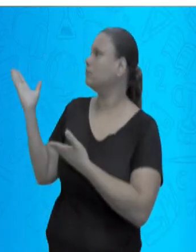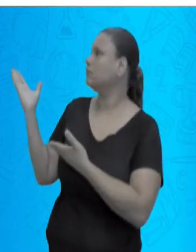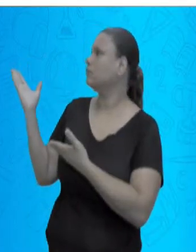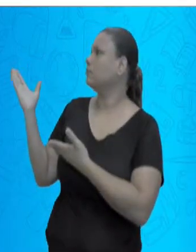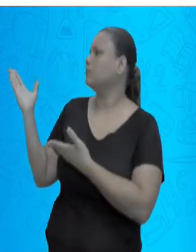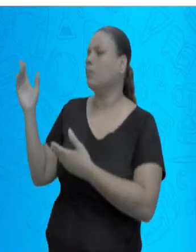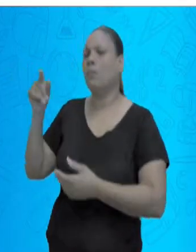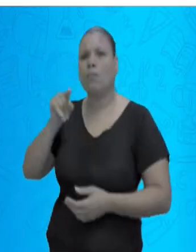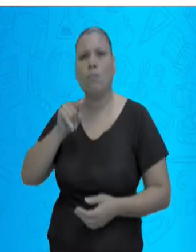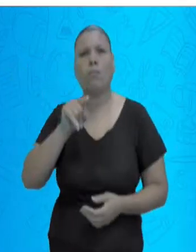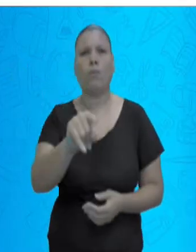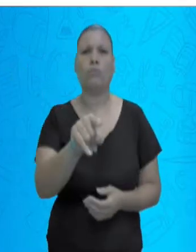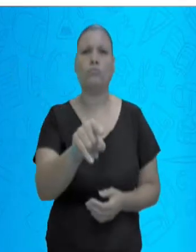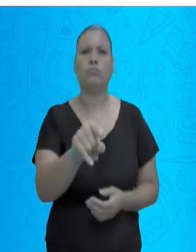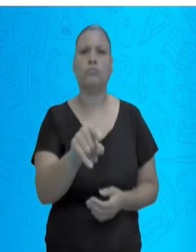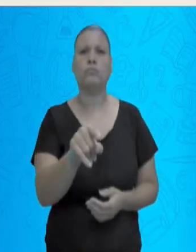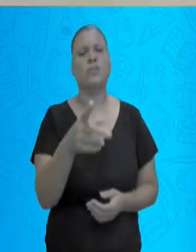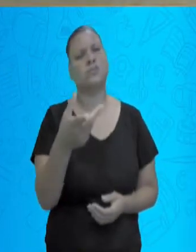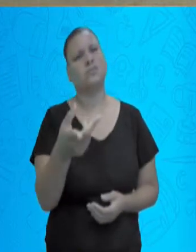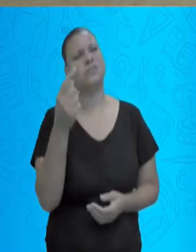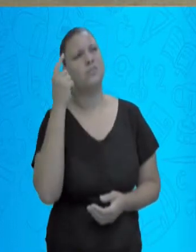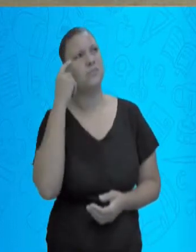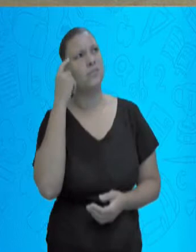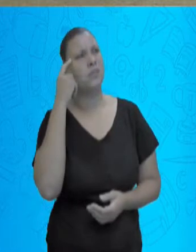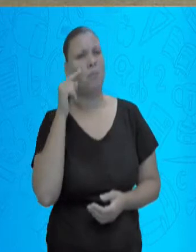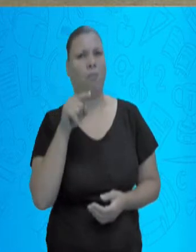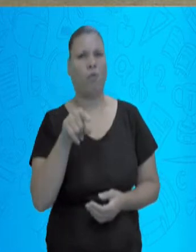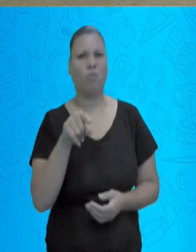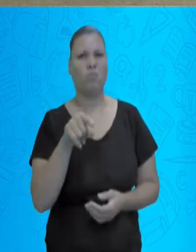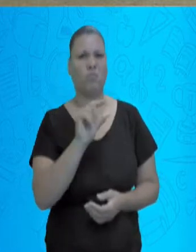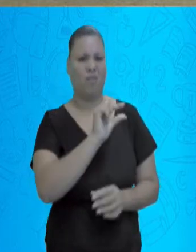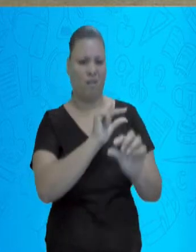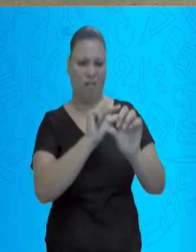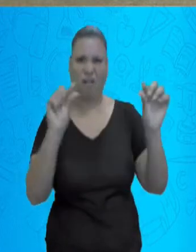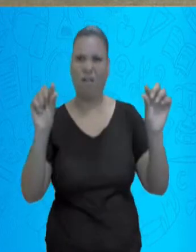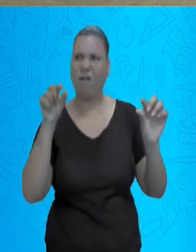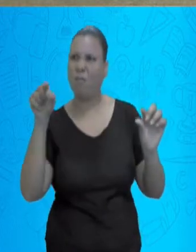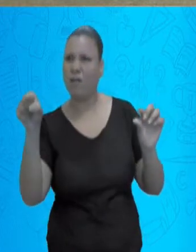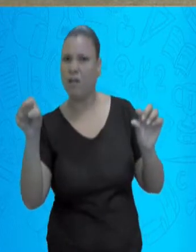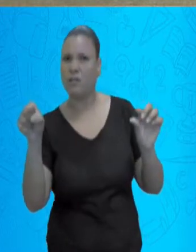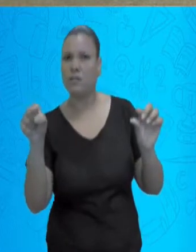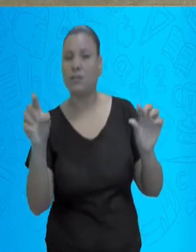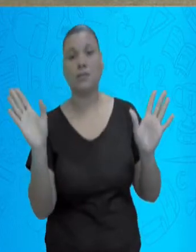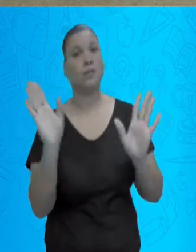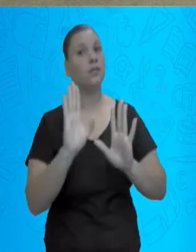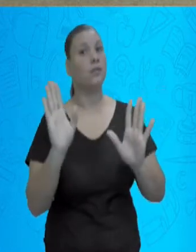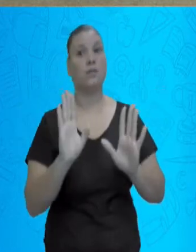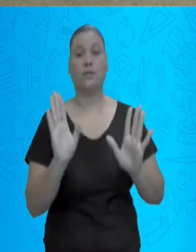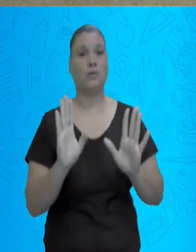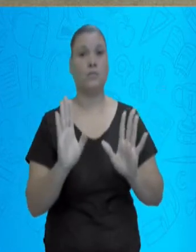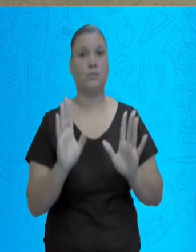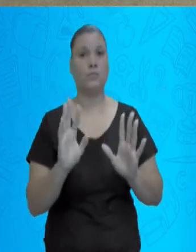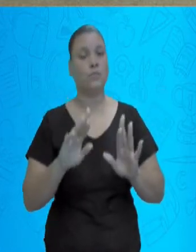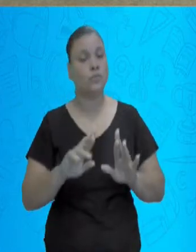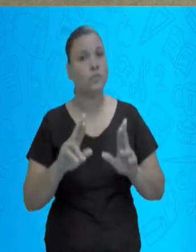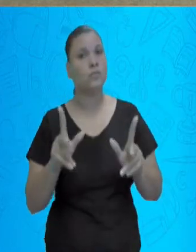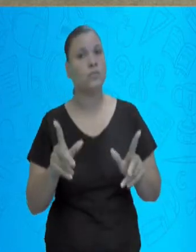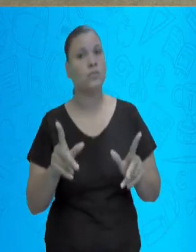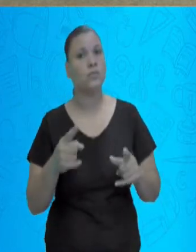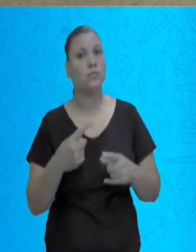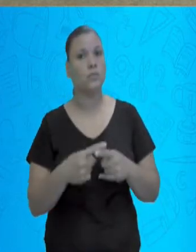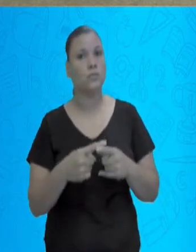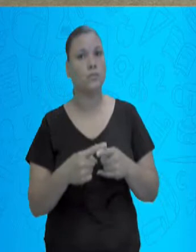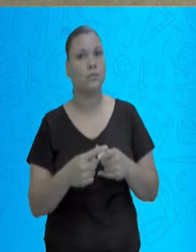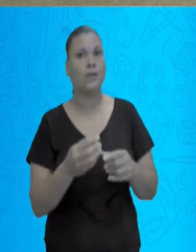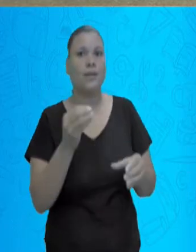ponto? Você pode pensar um ponto, um ponto final? Não. Nós estamos falando do ponto dentro dos elementos